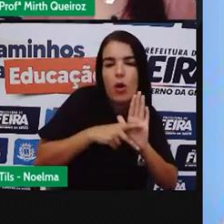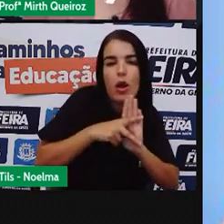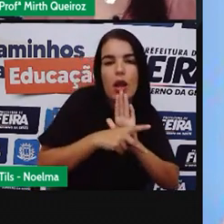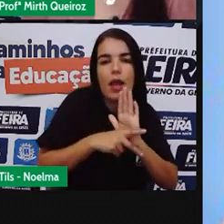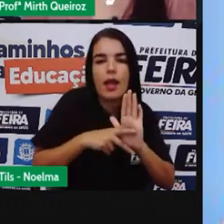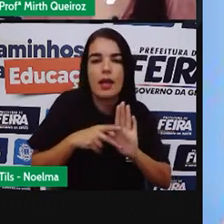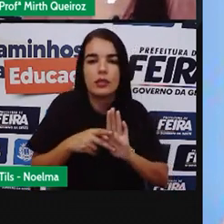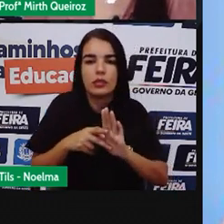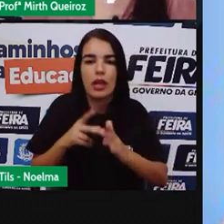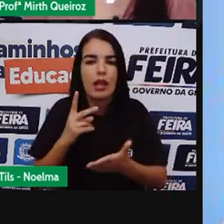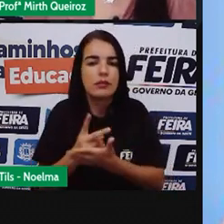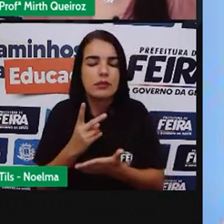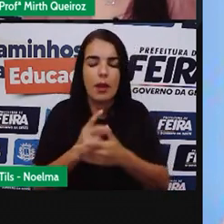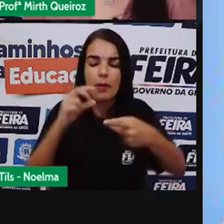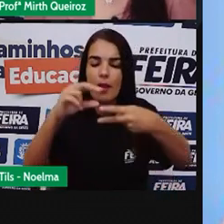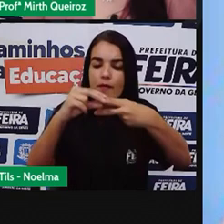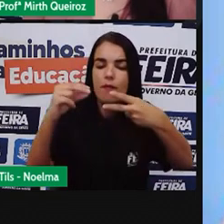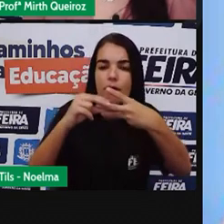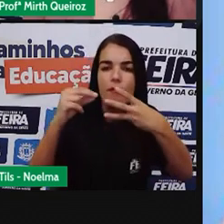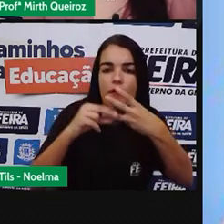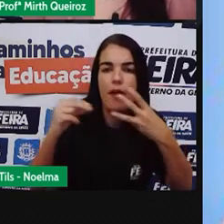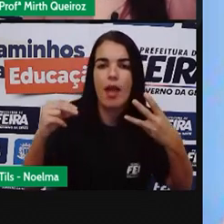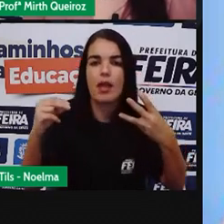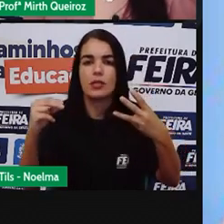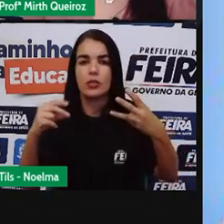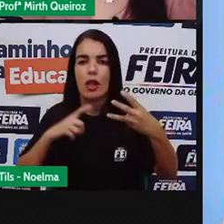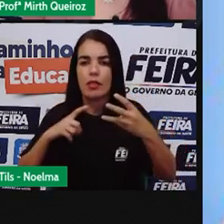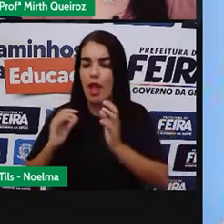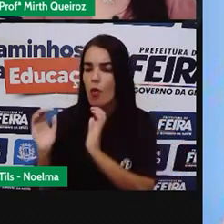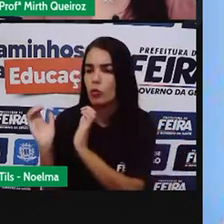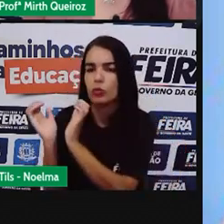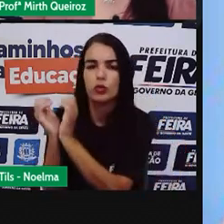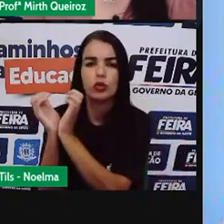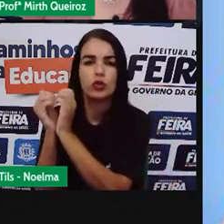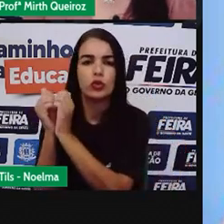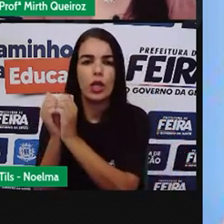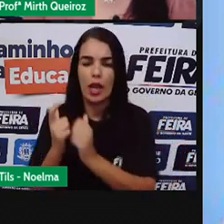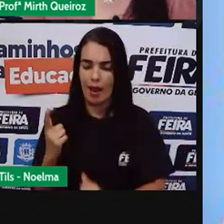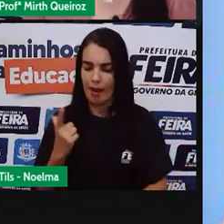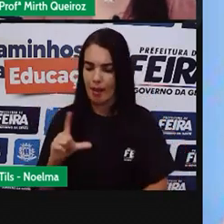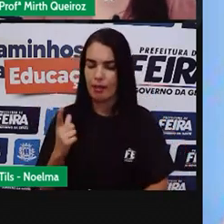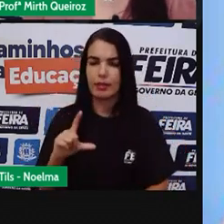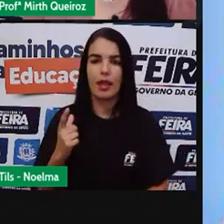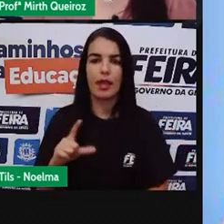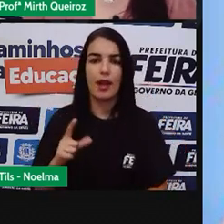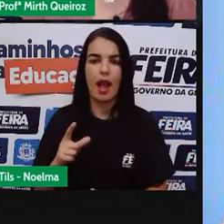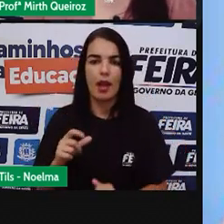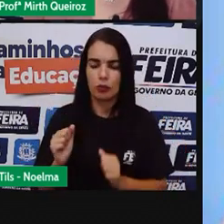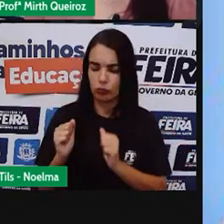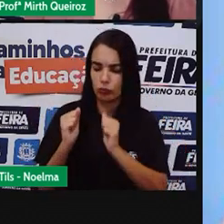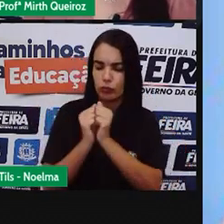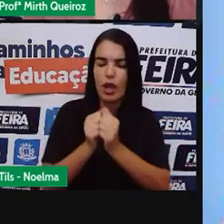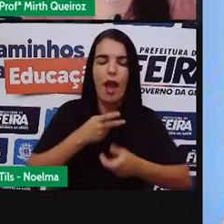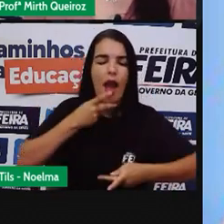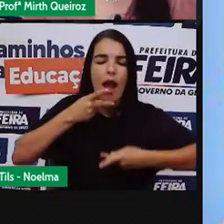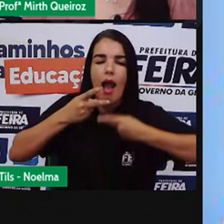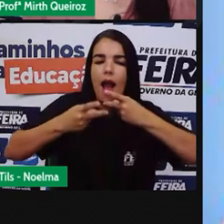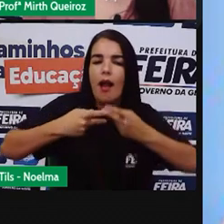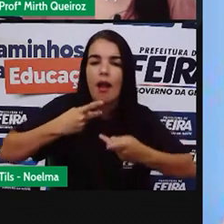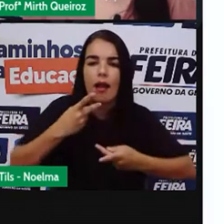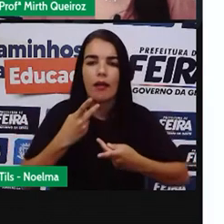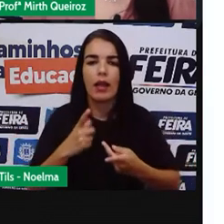Sentimentos Geralmente A gente fala Eu lírico Ela combina Palavras Significados E qualidades